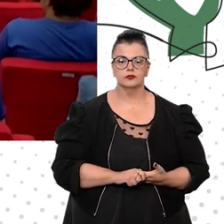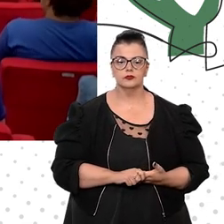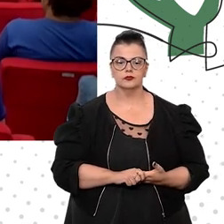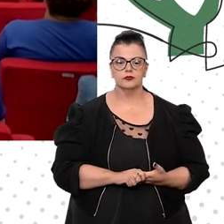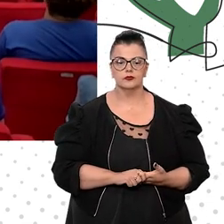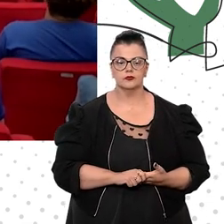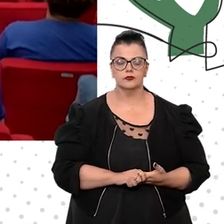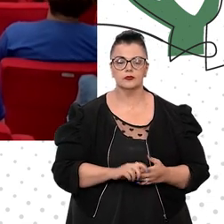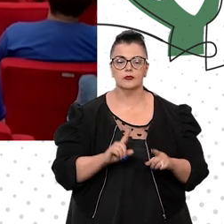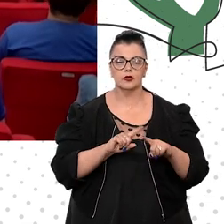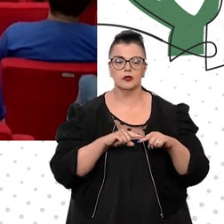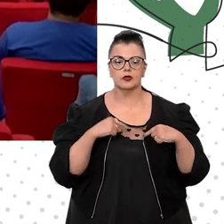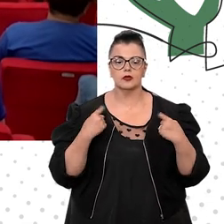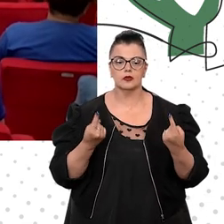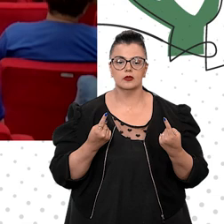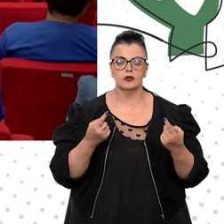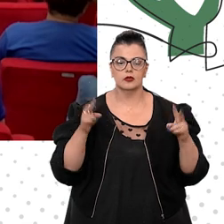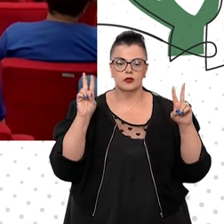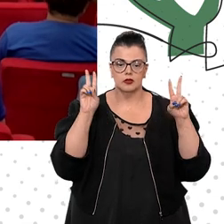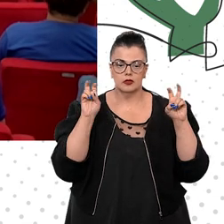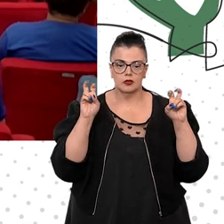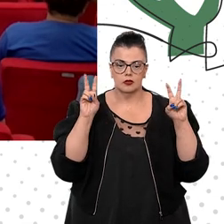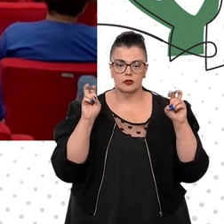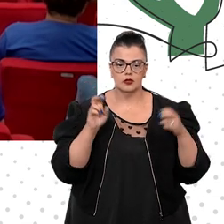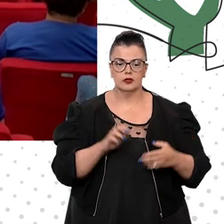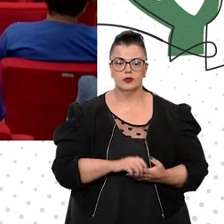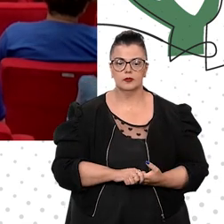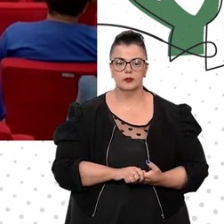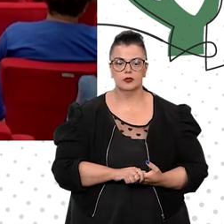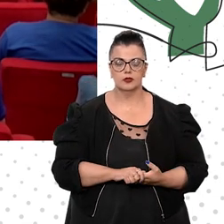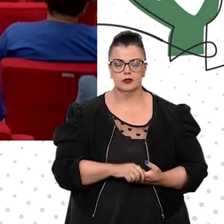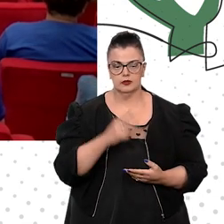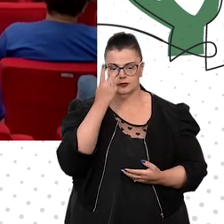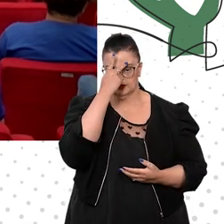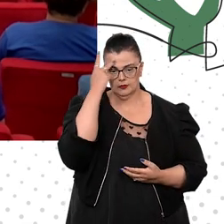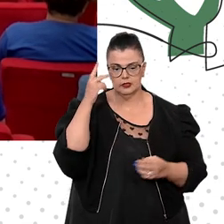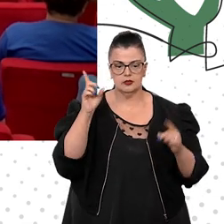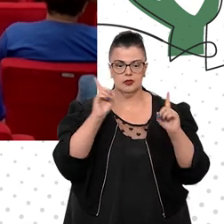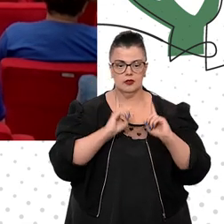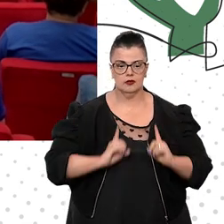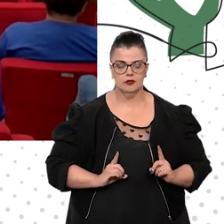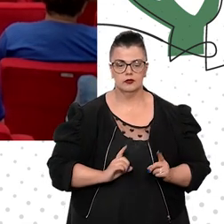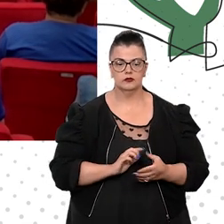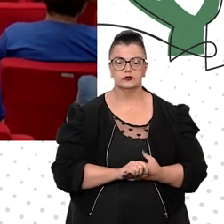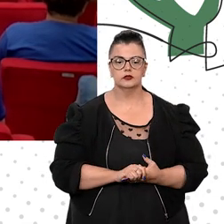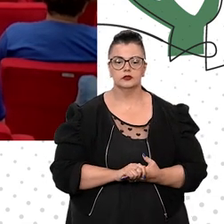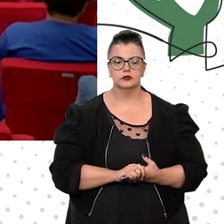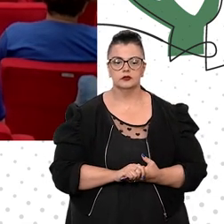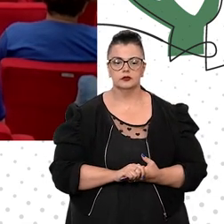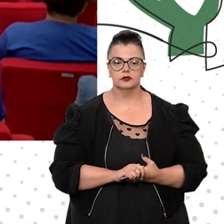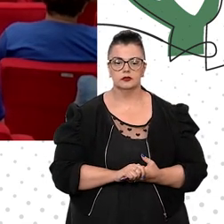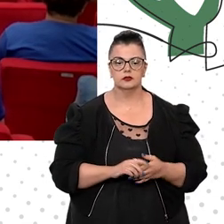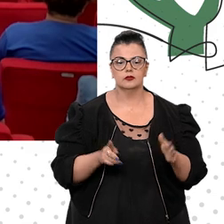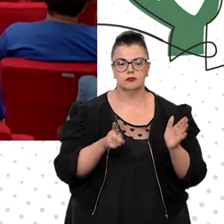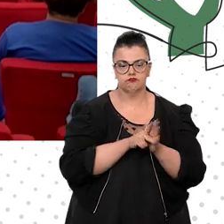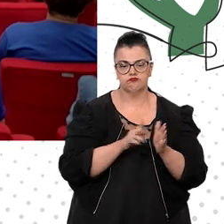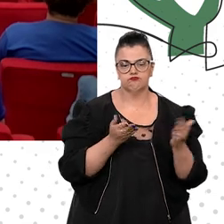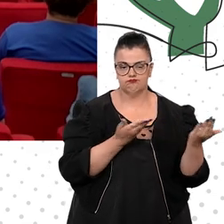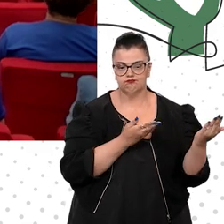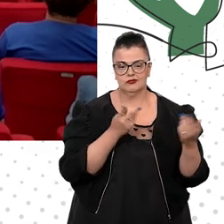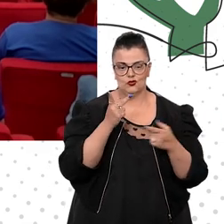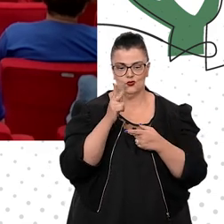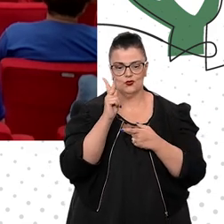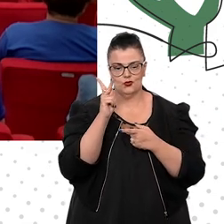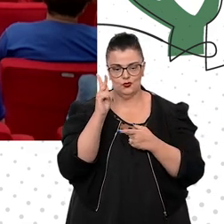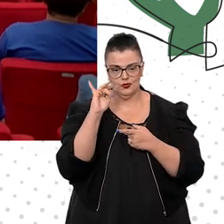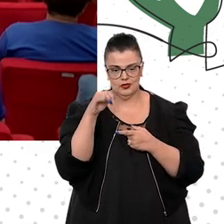mas o tema é mesmo das pessoas com deficiência, como disse o ministro Sérgio de Coquina. Então, talvez